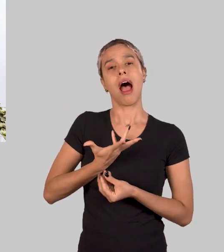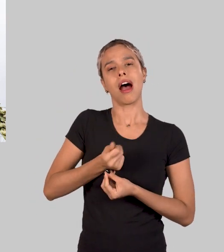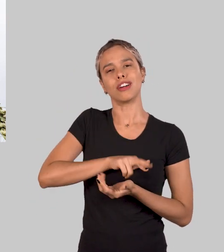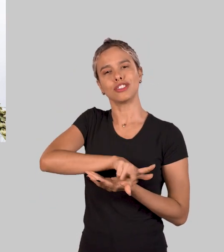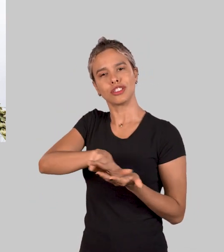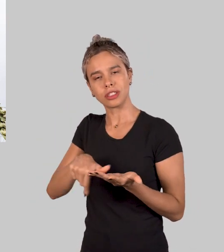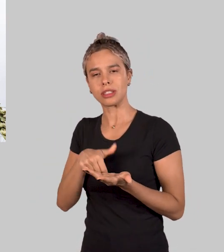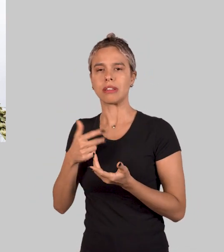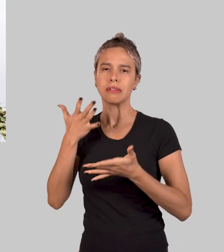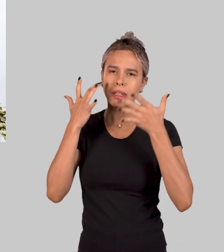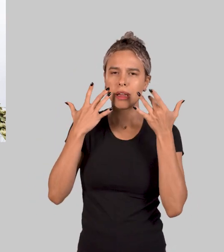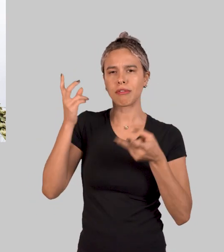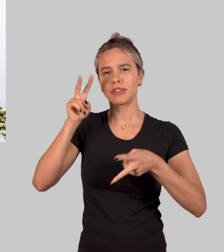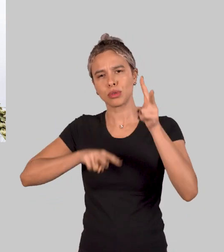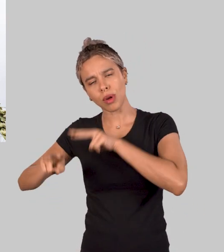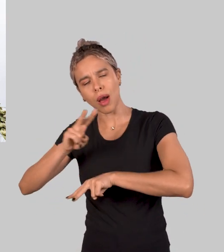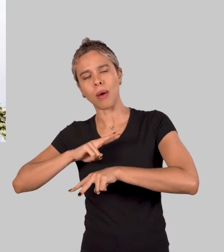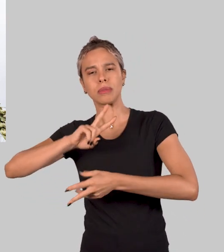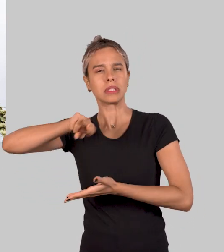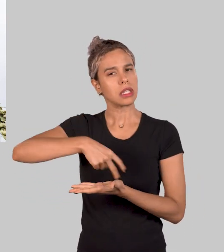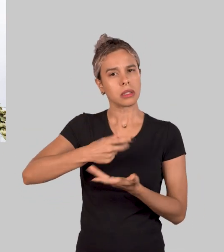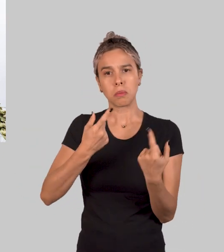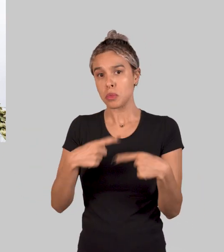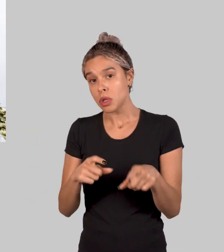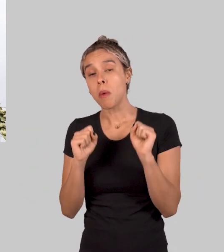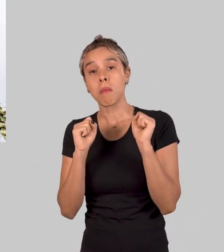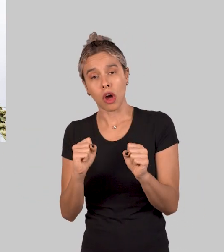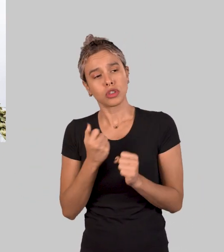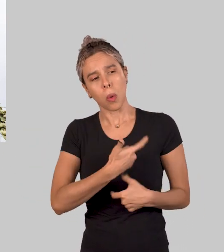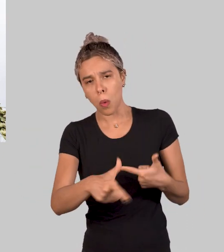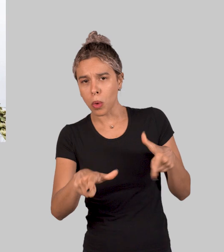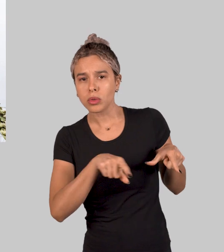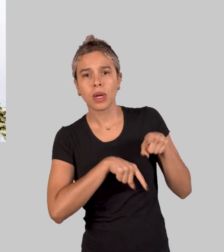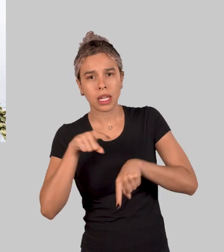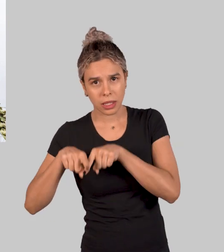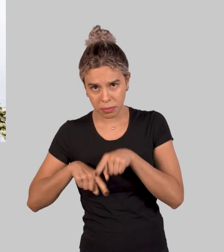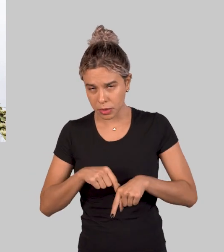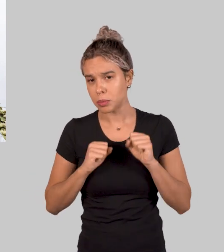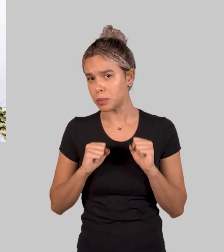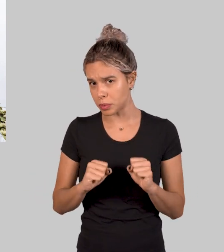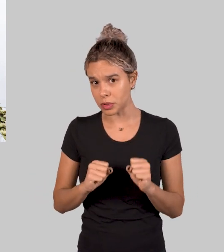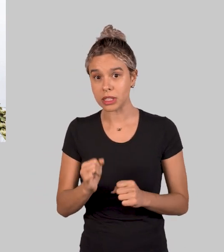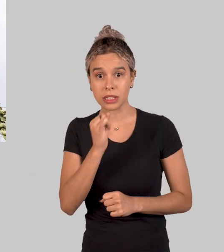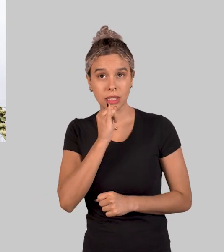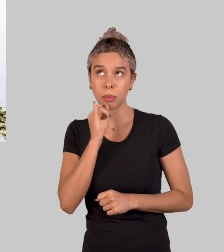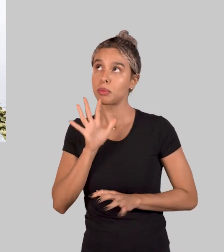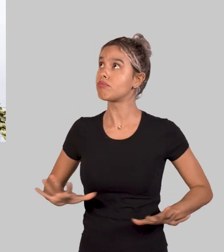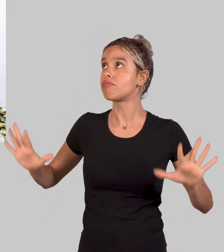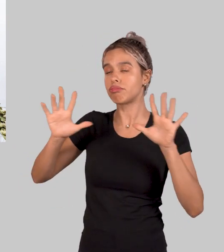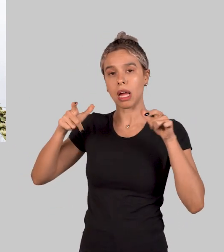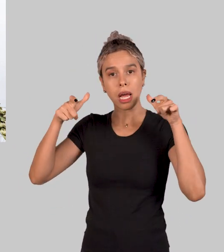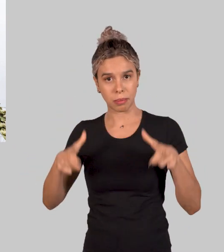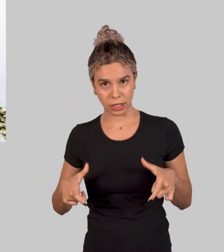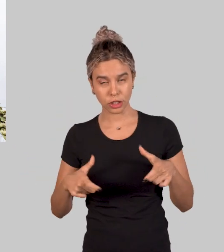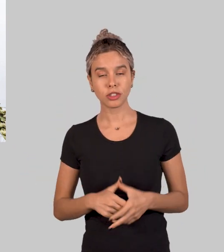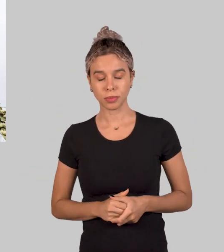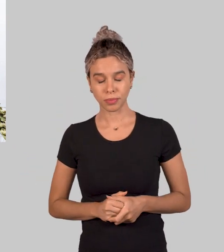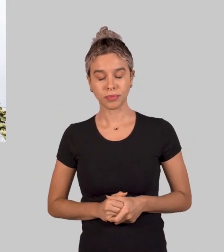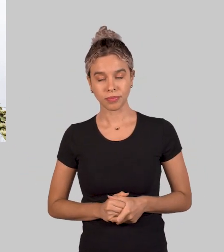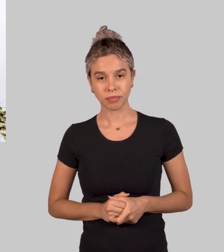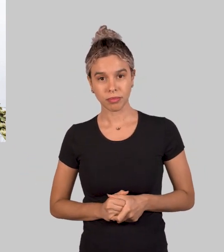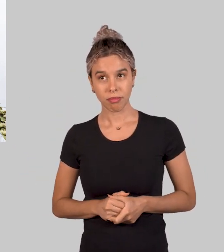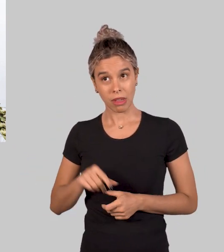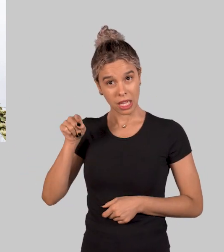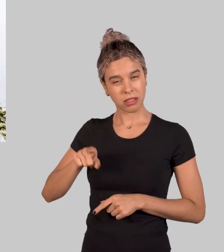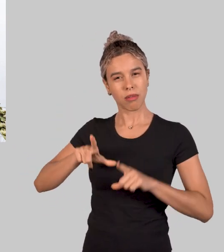artes visuais, do teatro, da dança e da música, mas pode envolver também outros elementos dinâmicas, incluindo o ambiente onde está ocorrendo a ação.